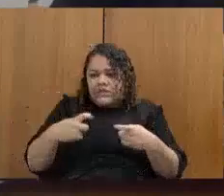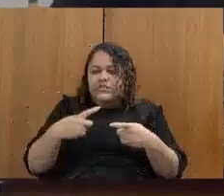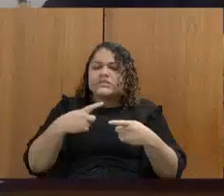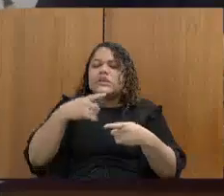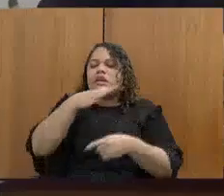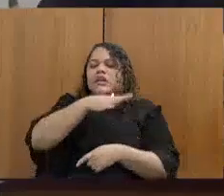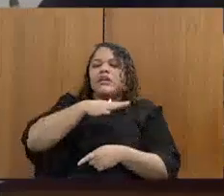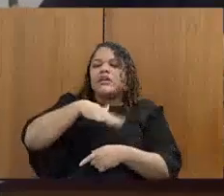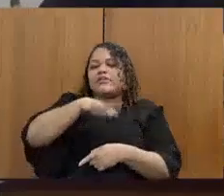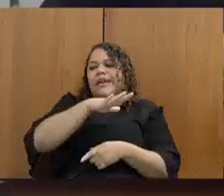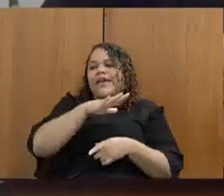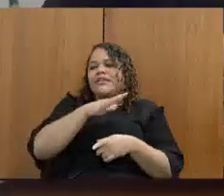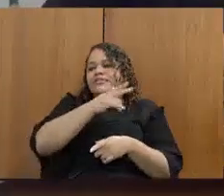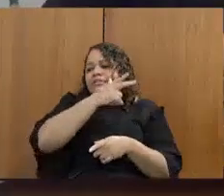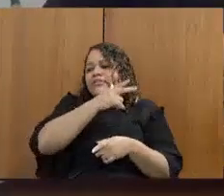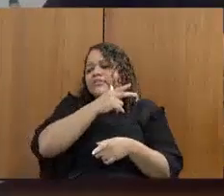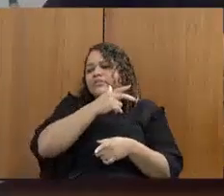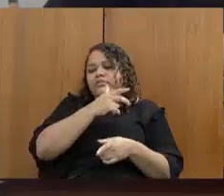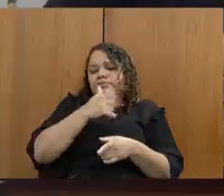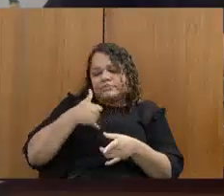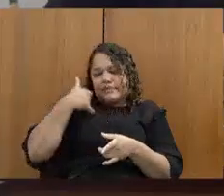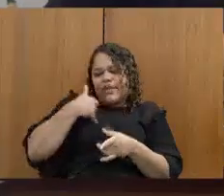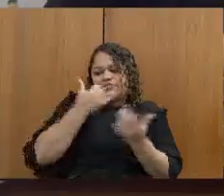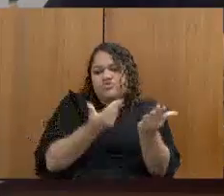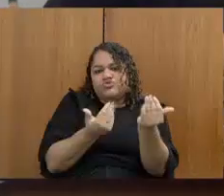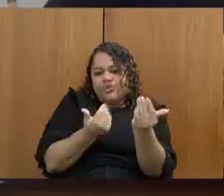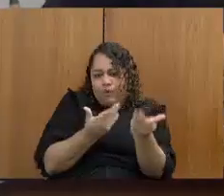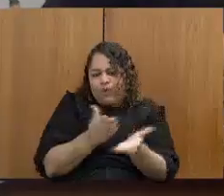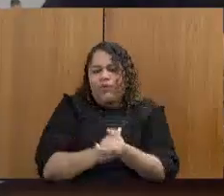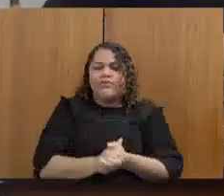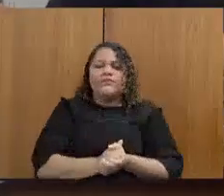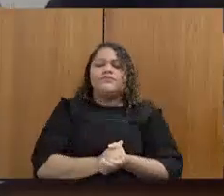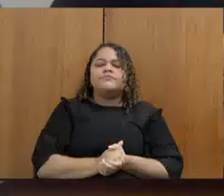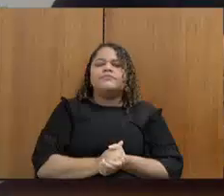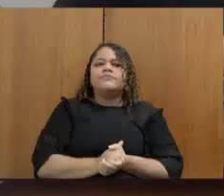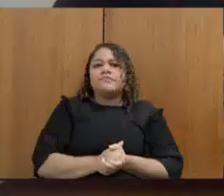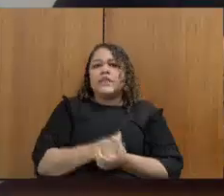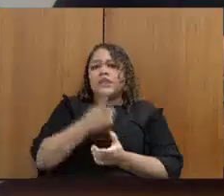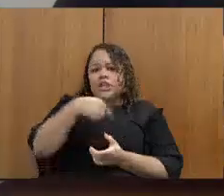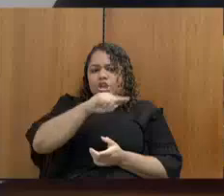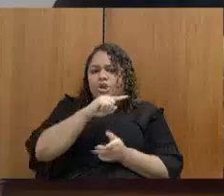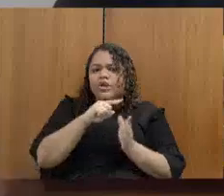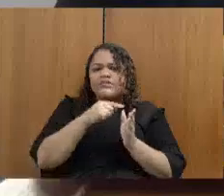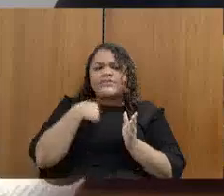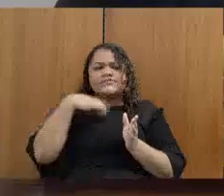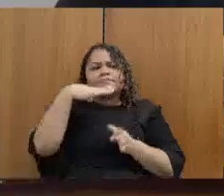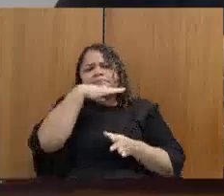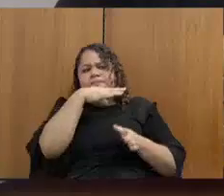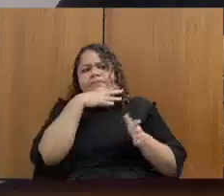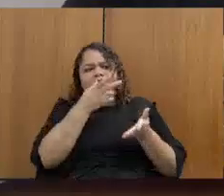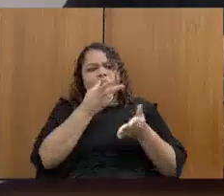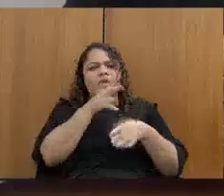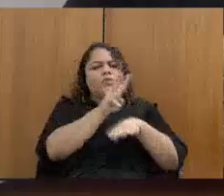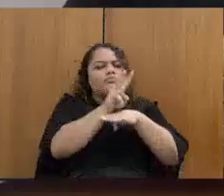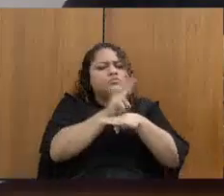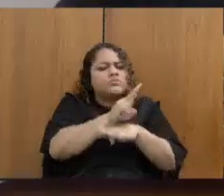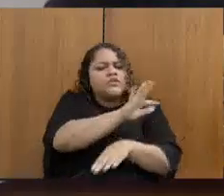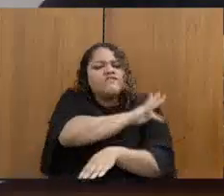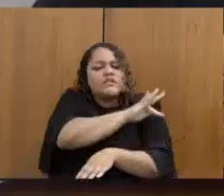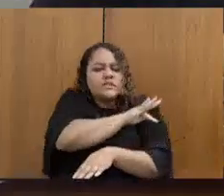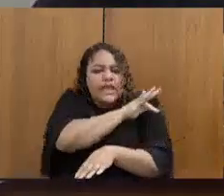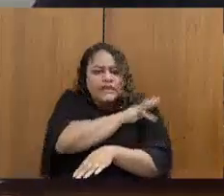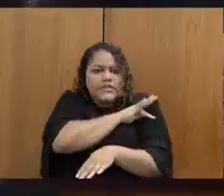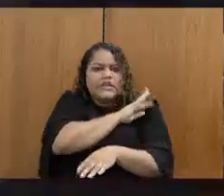relacionadas ao programa, mas também trouxemos a partir da nossa fiscalização em loco. senhor esteve com a gente em